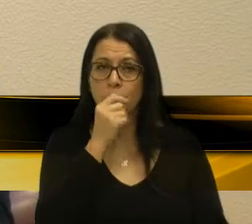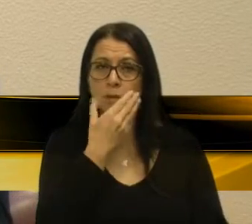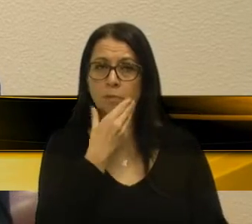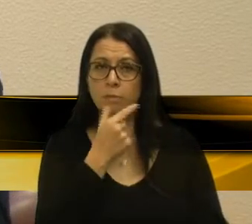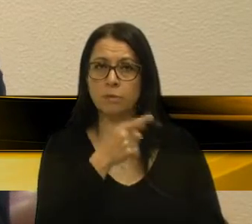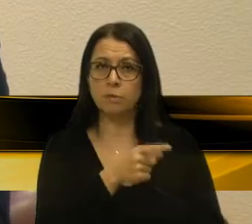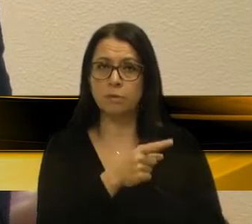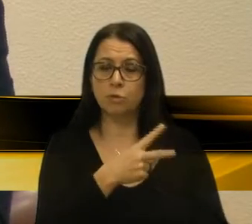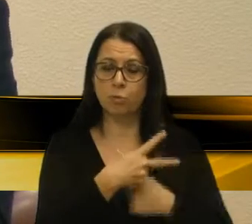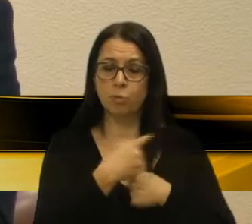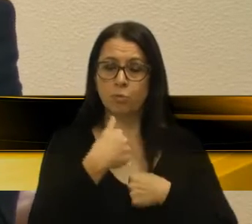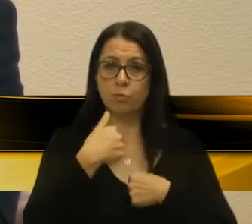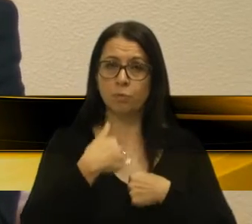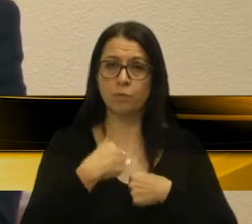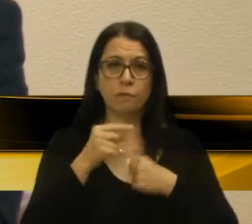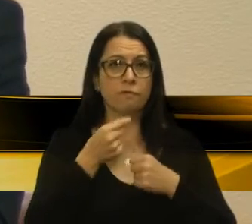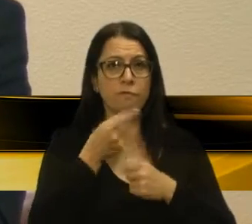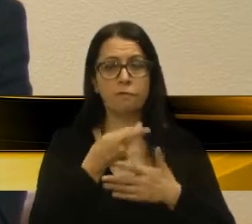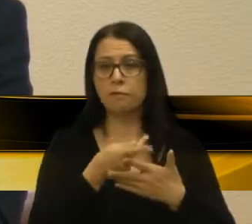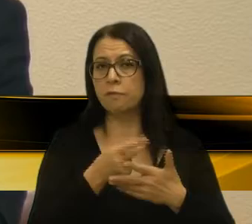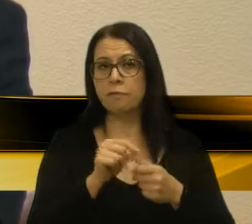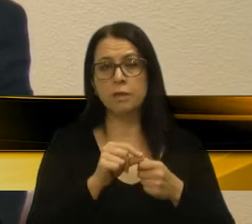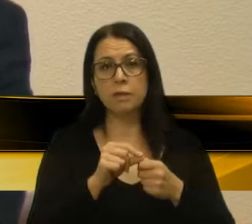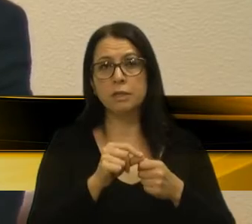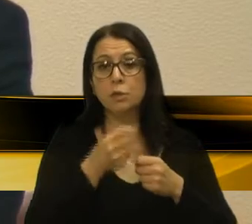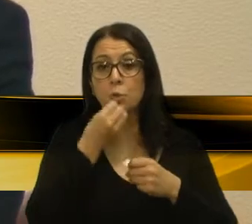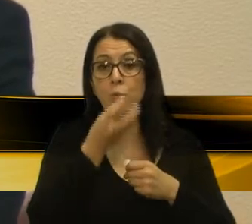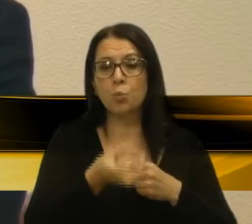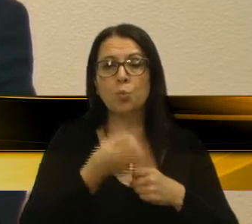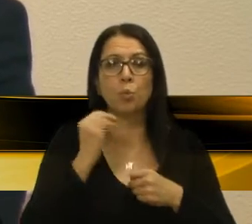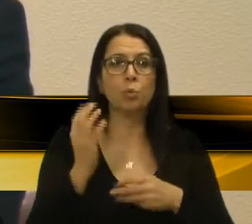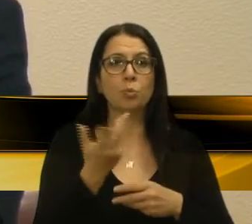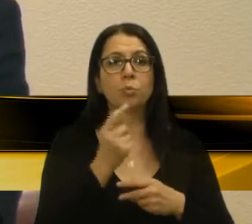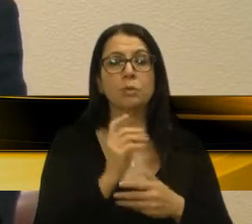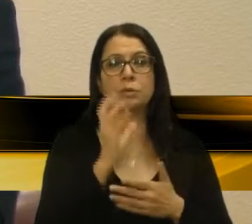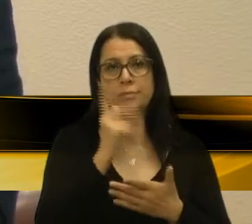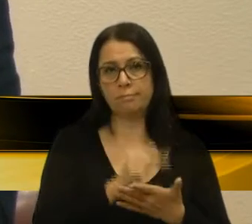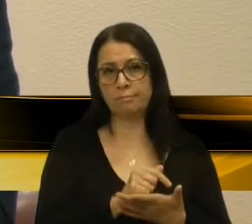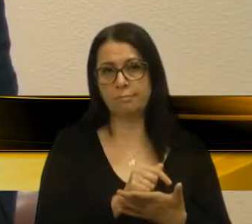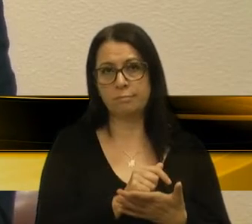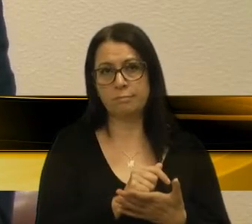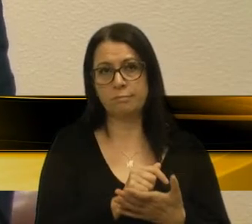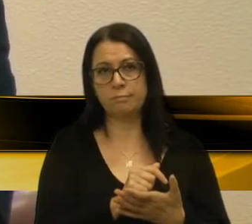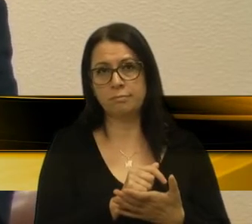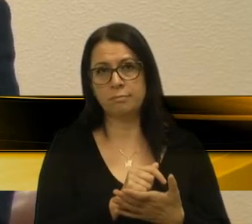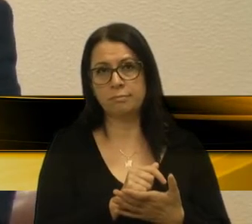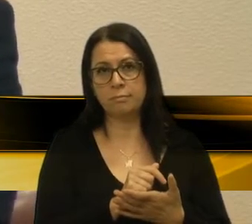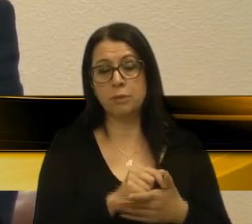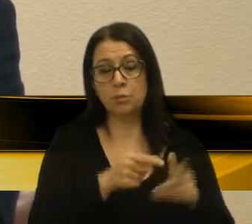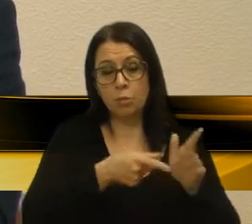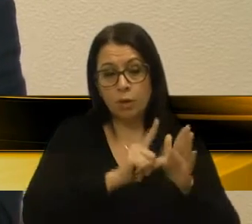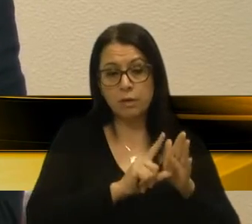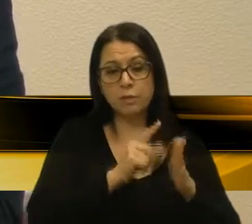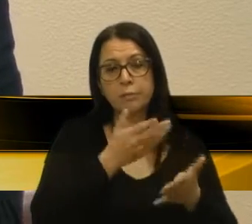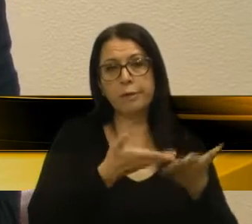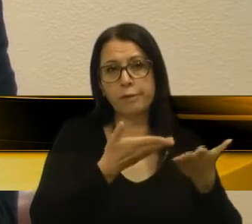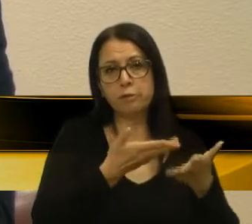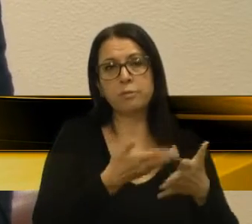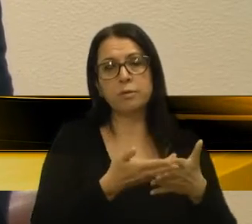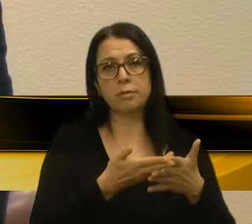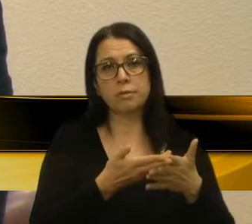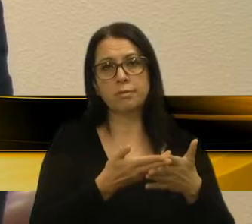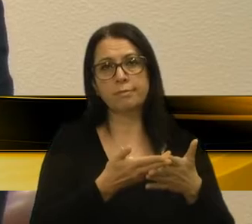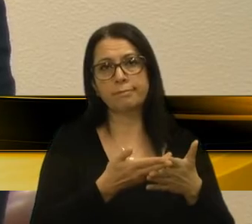procurou no meu gabinete e fez todo um relato a respeito do pré-atendimento enfim,